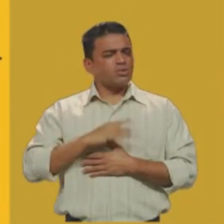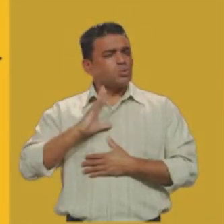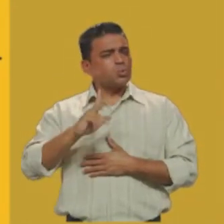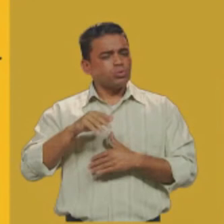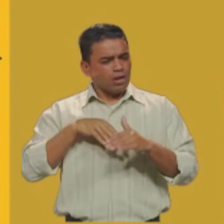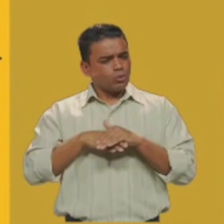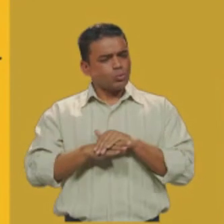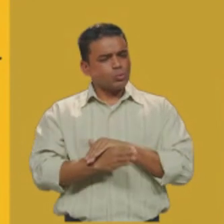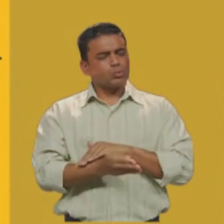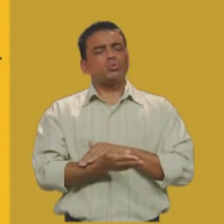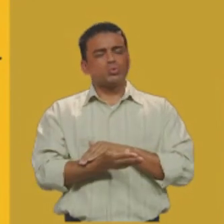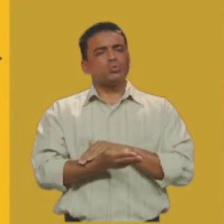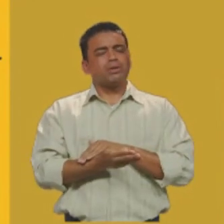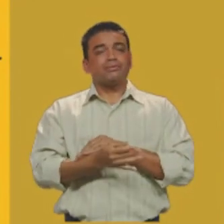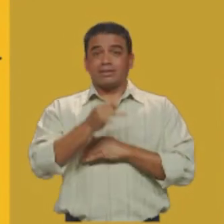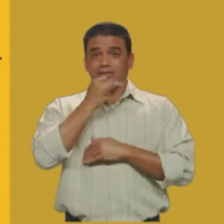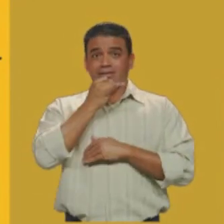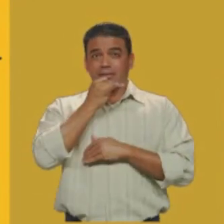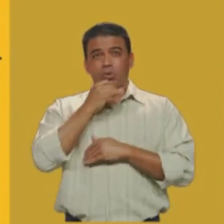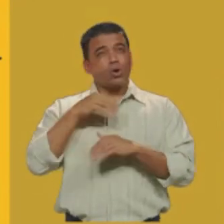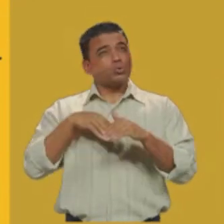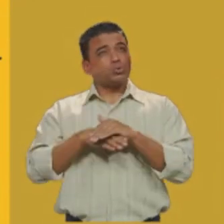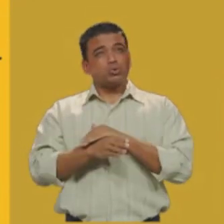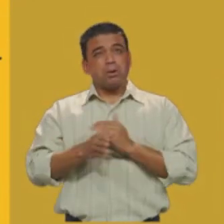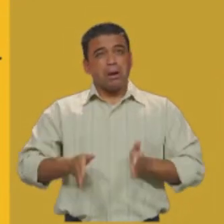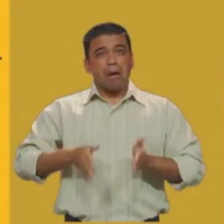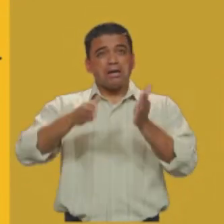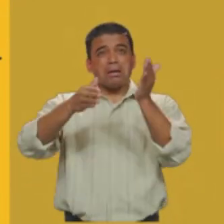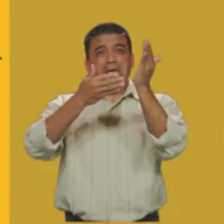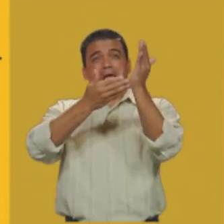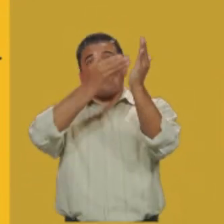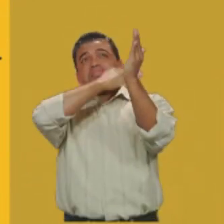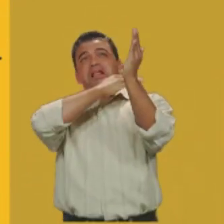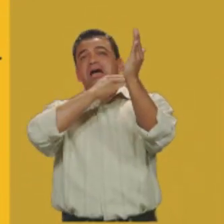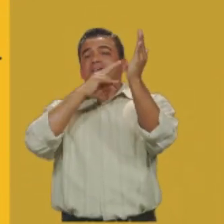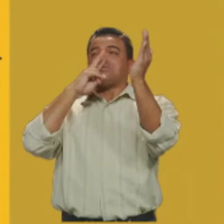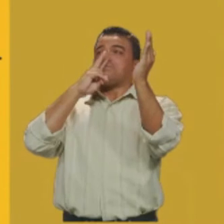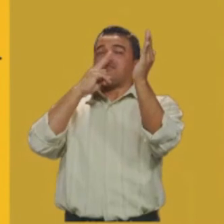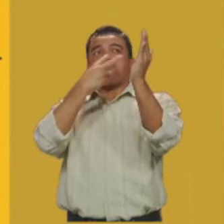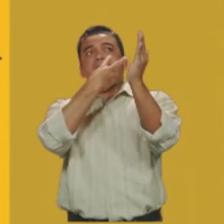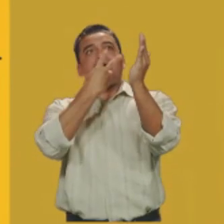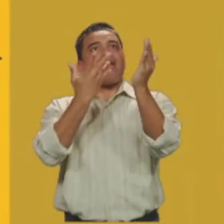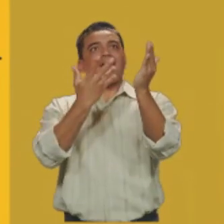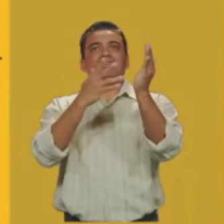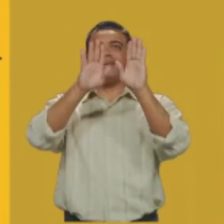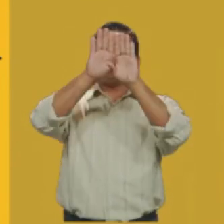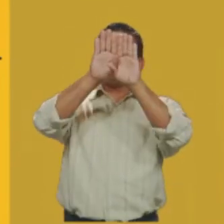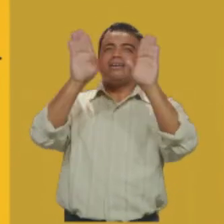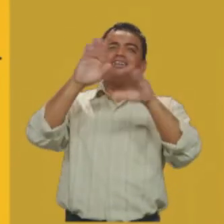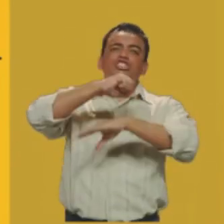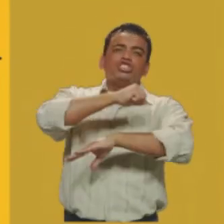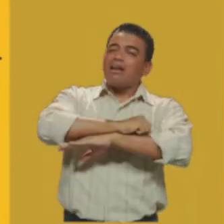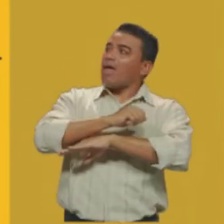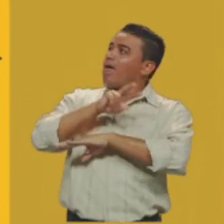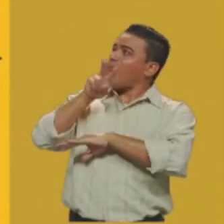A gente se acostuma a morar em apartamentos de fundos e a não ter outra vista que não as janelas ao